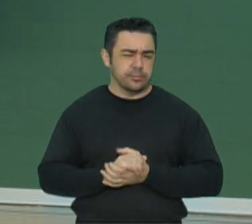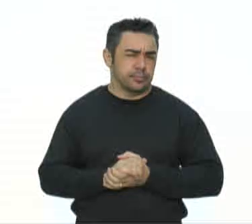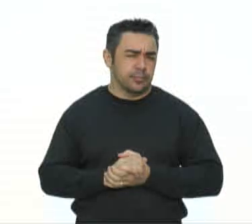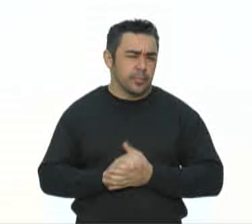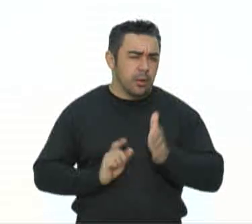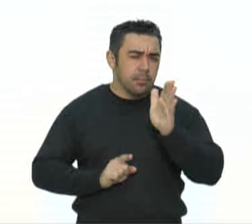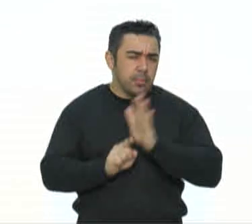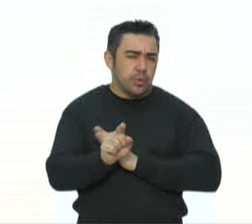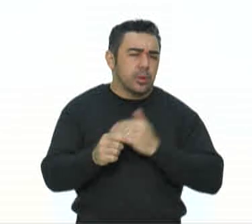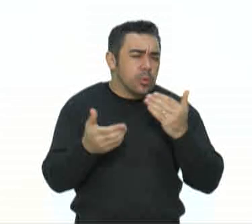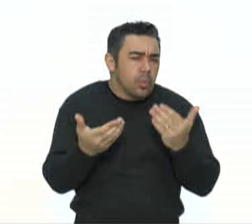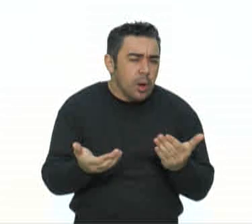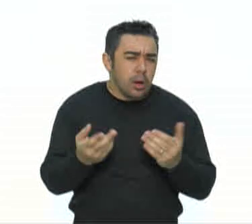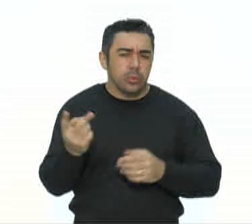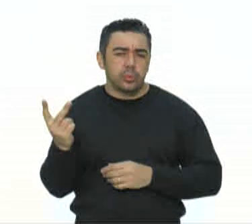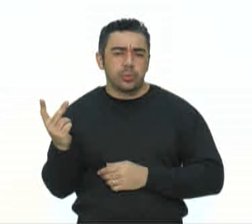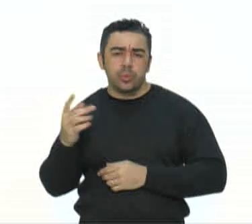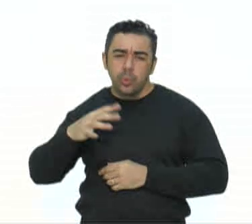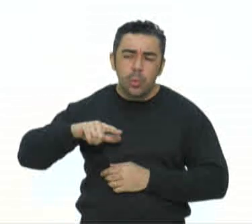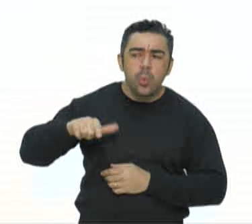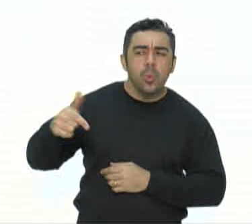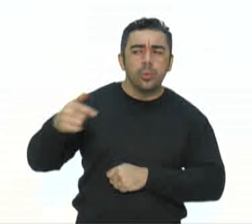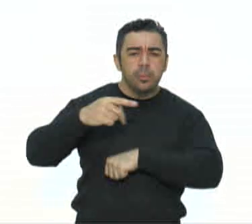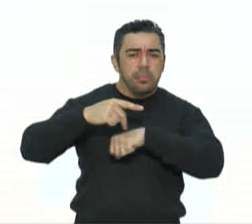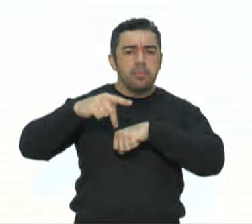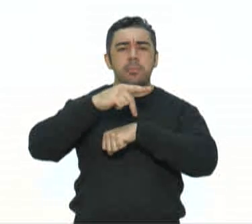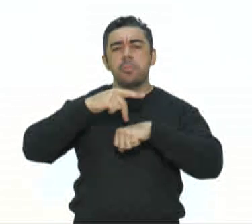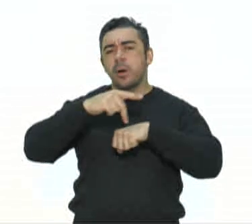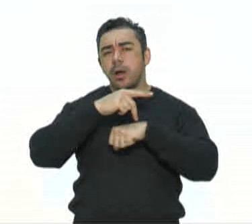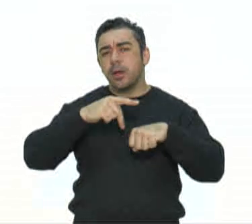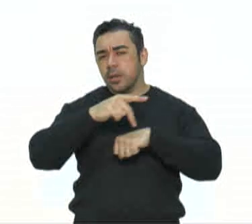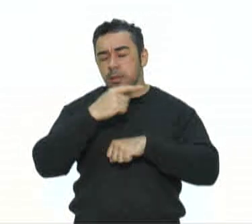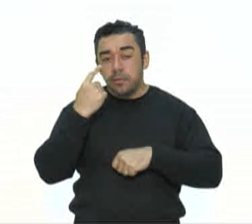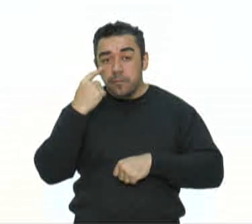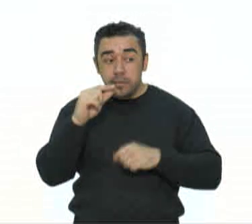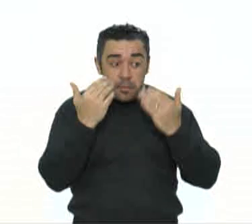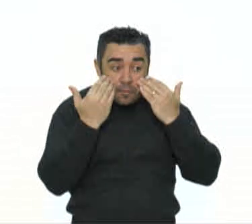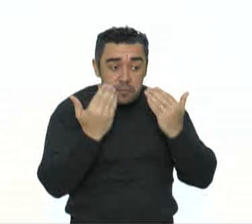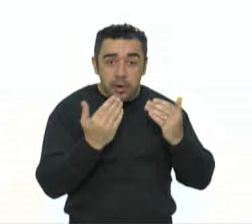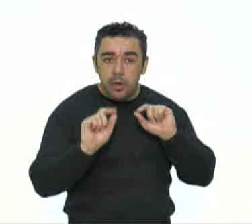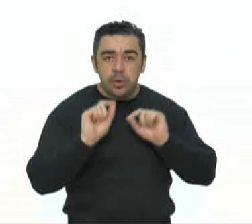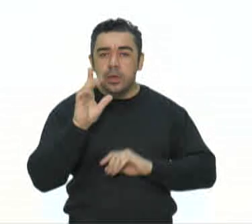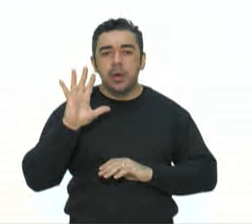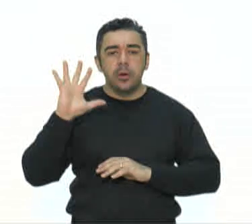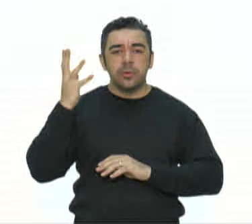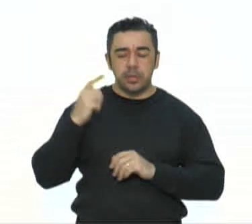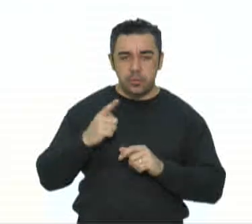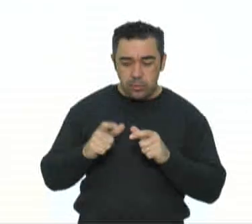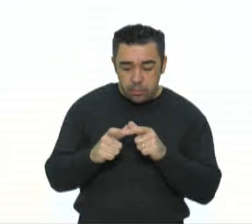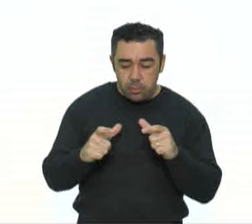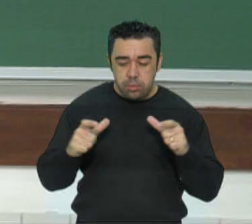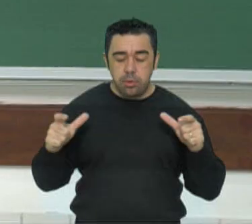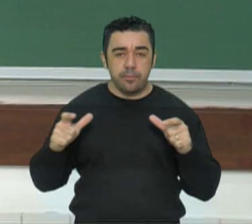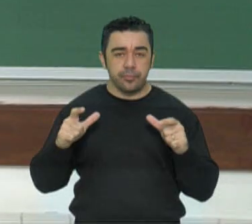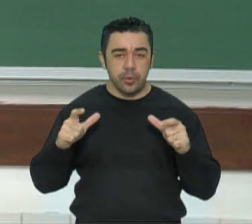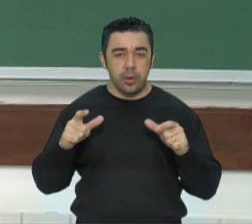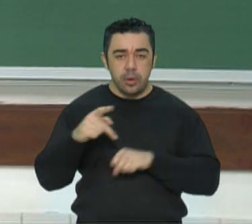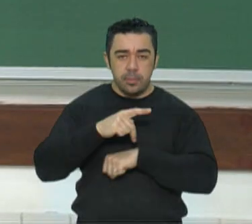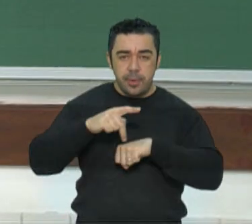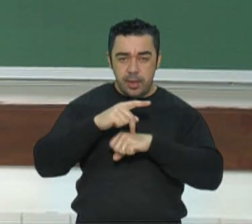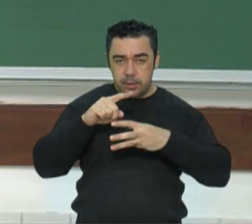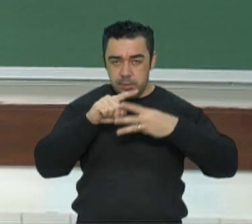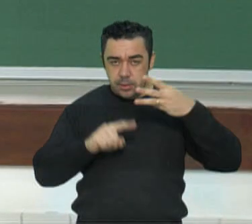foi o posicionamento, então, dos demais países, frente a esse expansionismo dos países do eixo, principalmente da